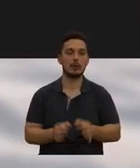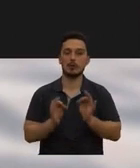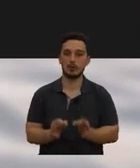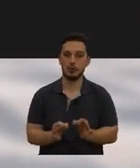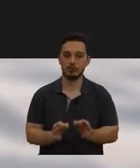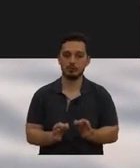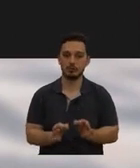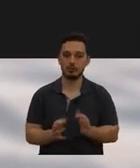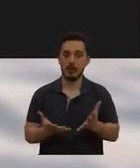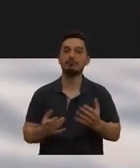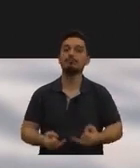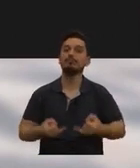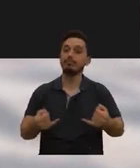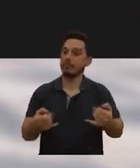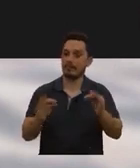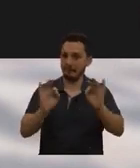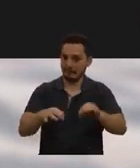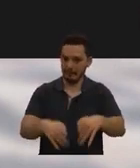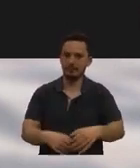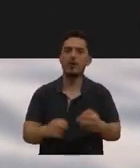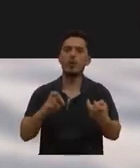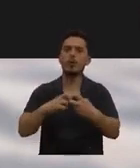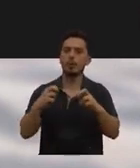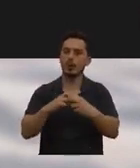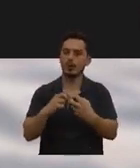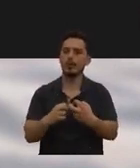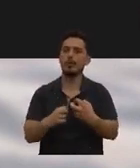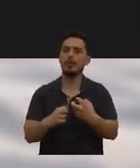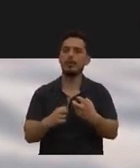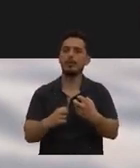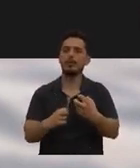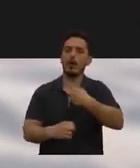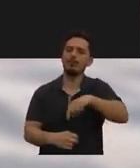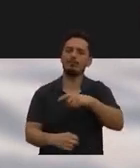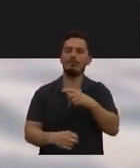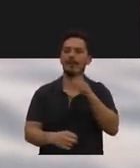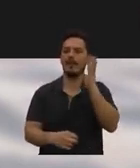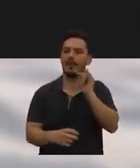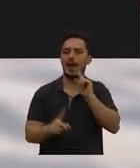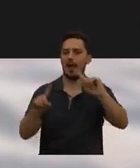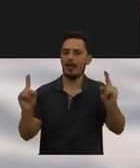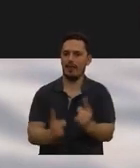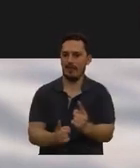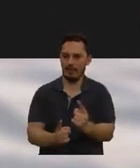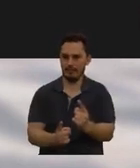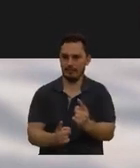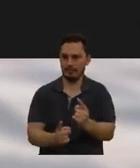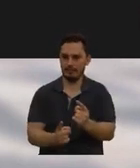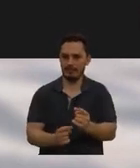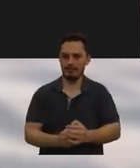Pronto. Em seguida, e para terminar os problemas, que nós estamos aqui a tentar sintetizar,